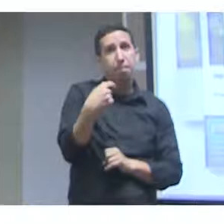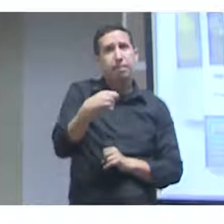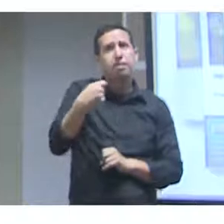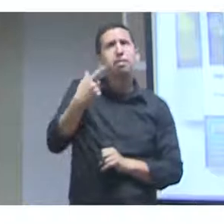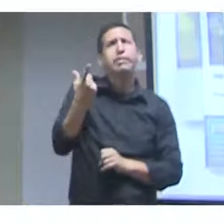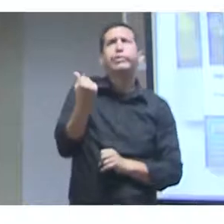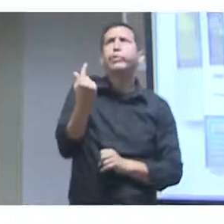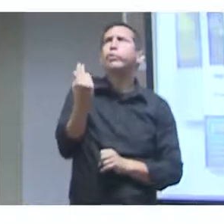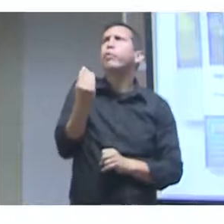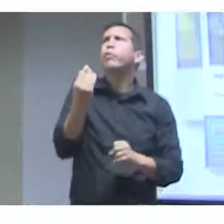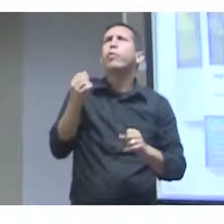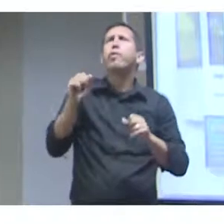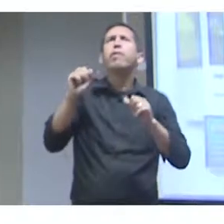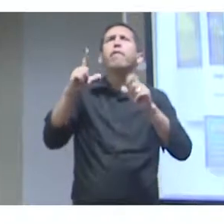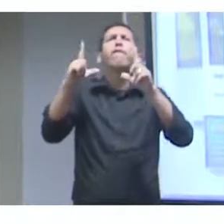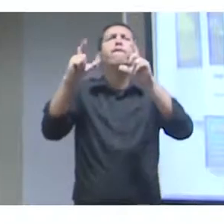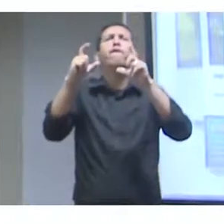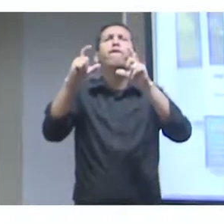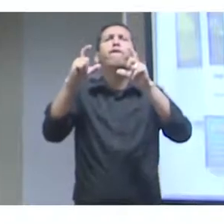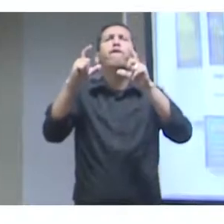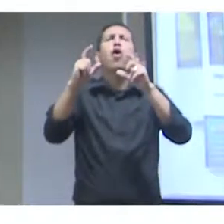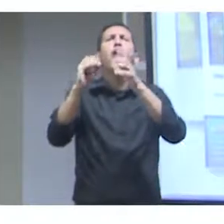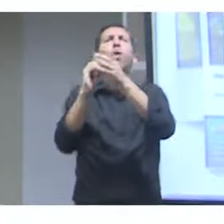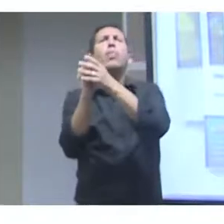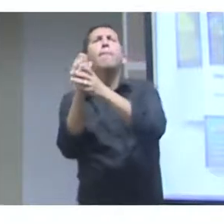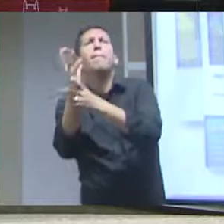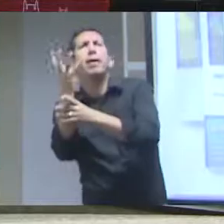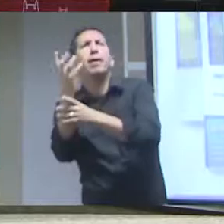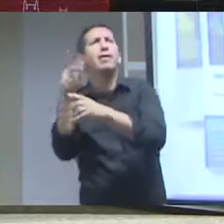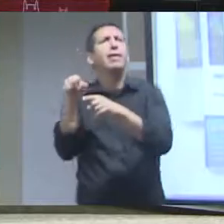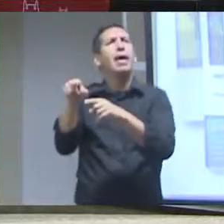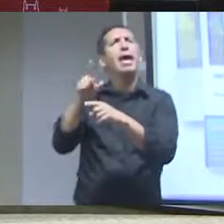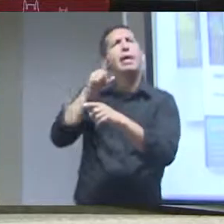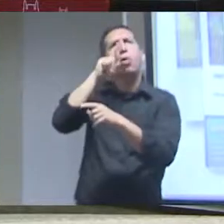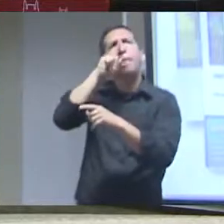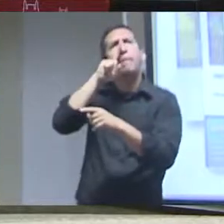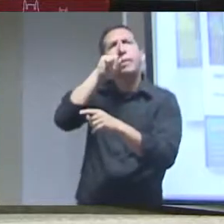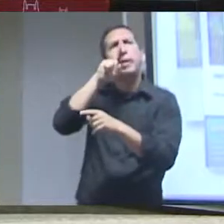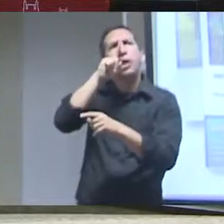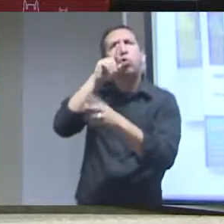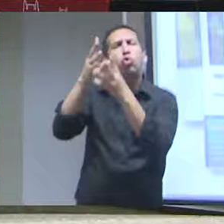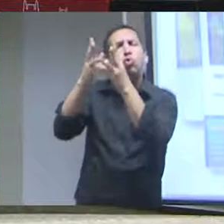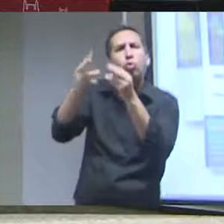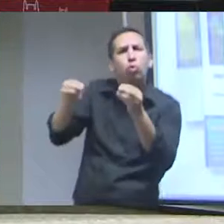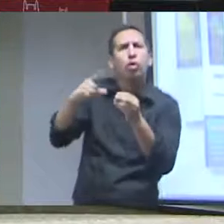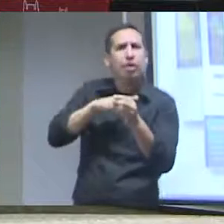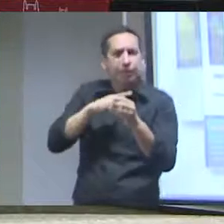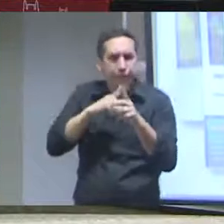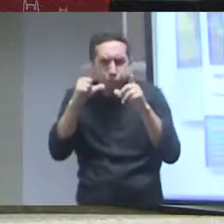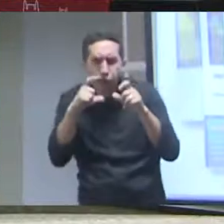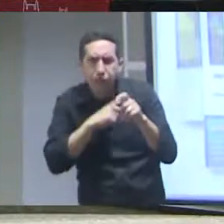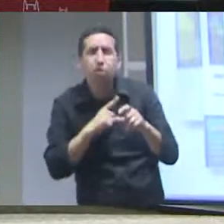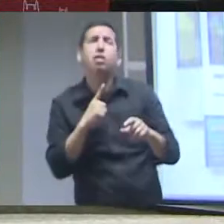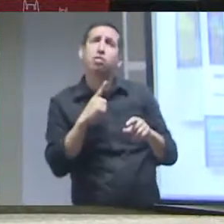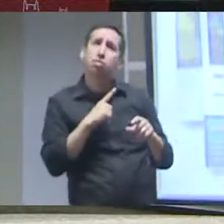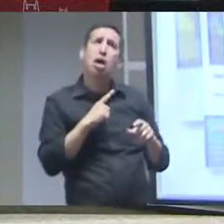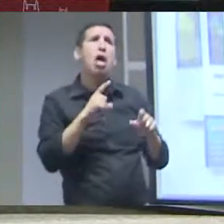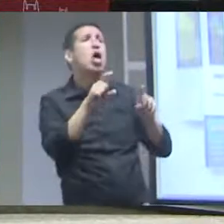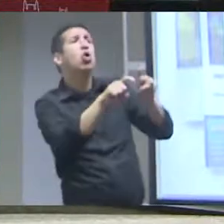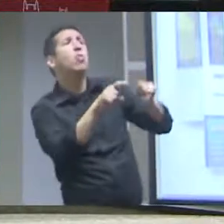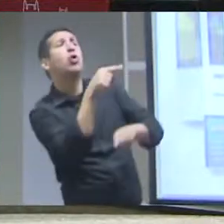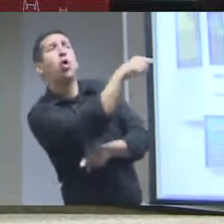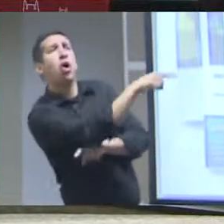ainda de gravação são umas entrevistas que saíram em rádios que a gente está colocando aí mas quando se precisa de uma